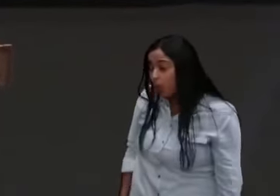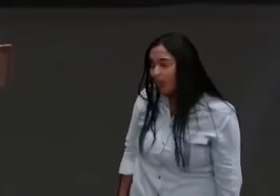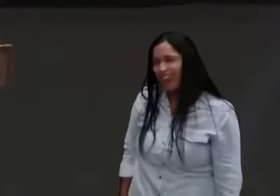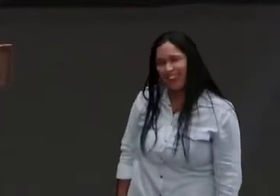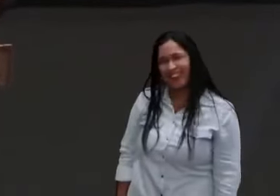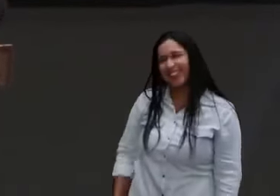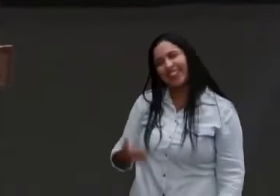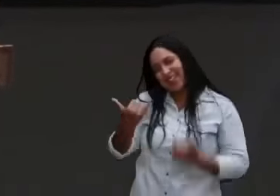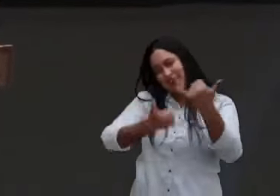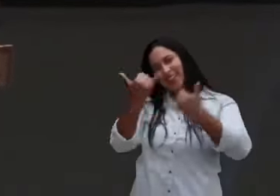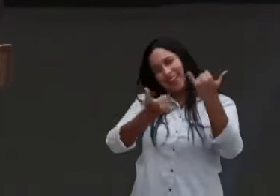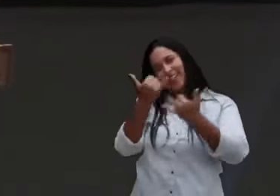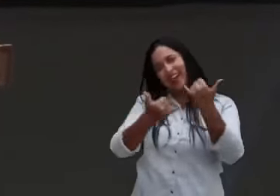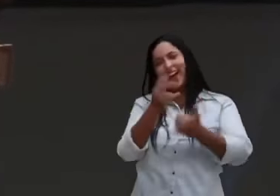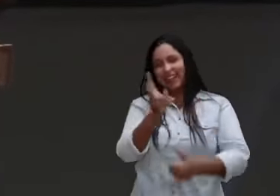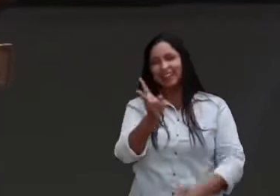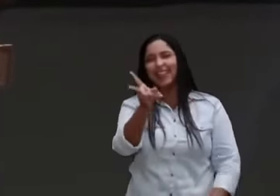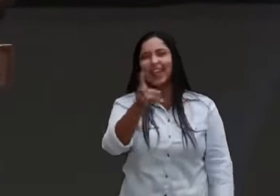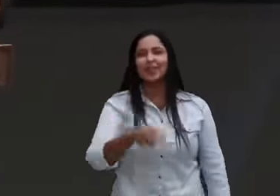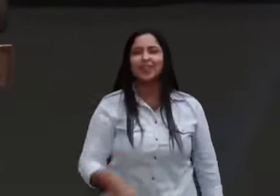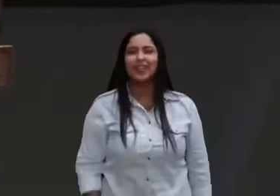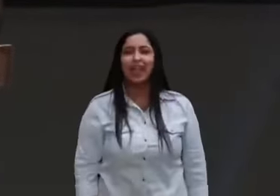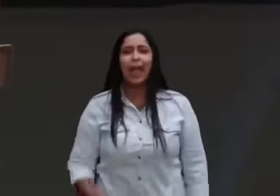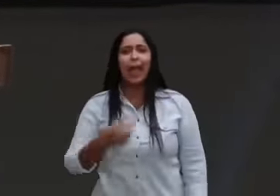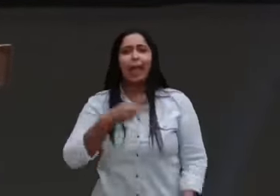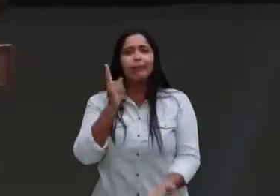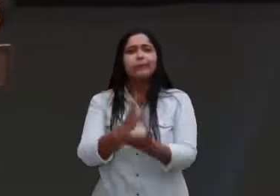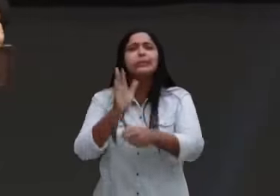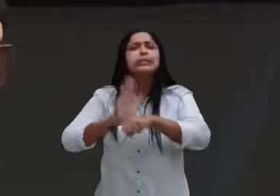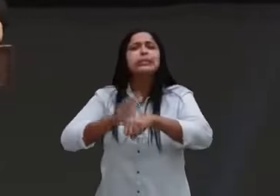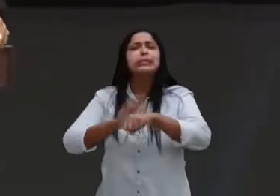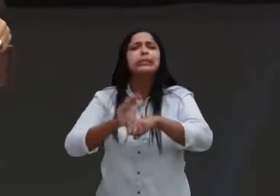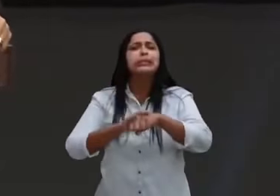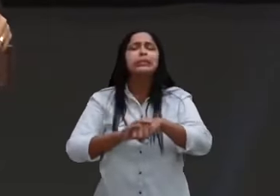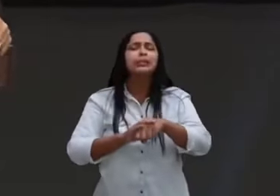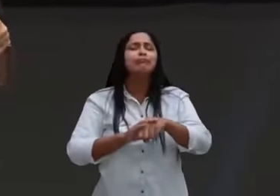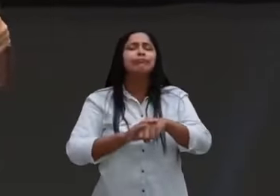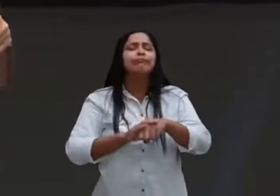e o que eu puder fazer, faço por ele, por quê? Eu sou devedor,